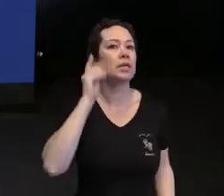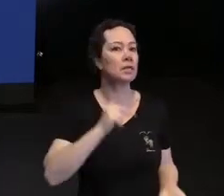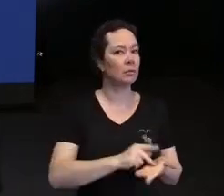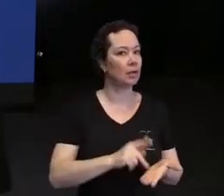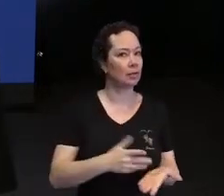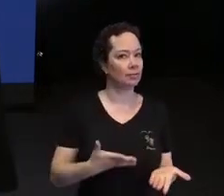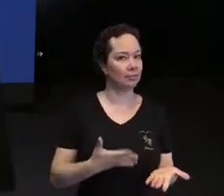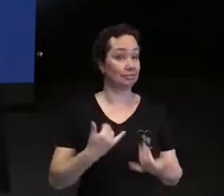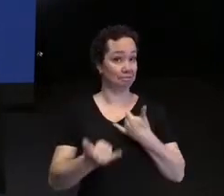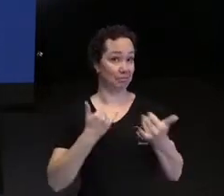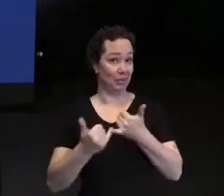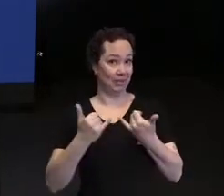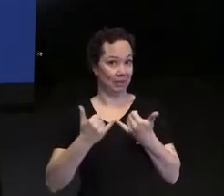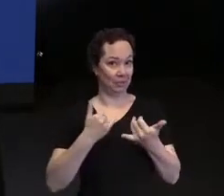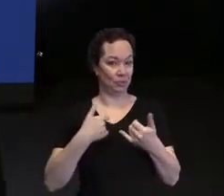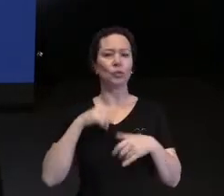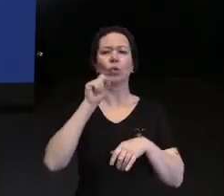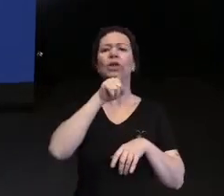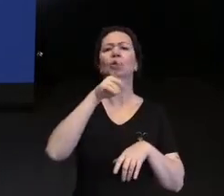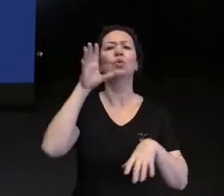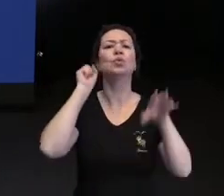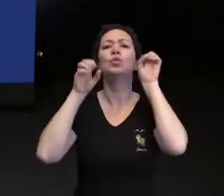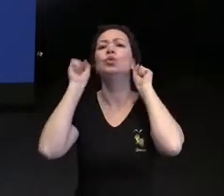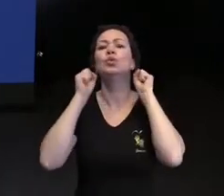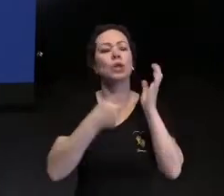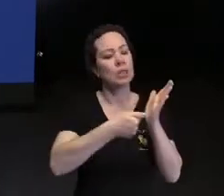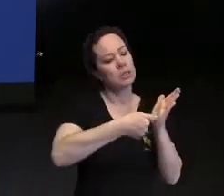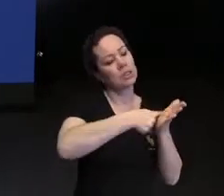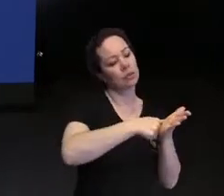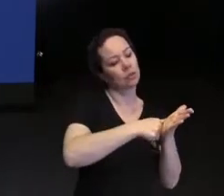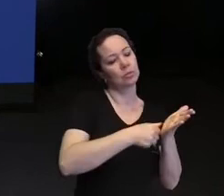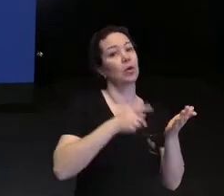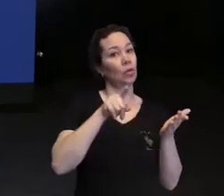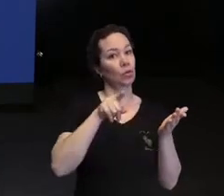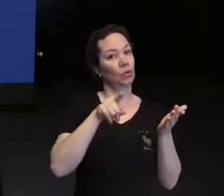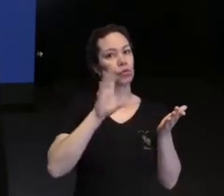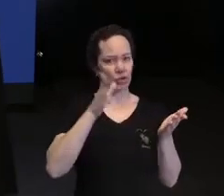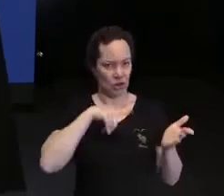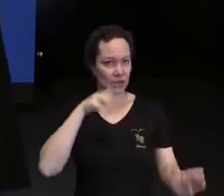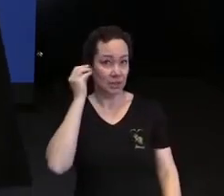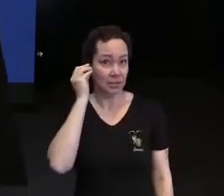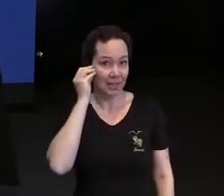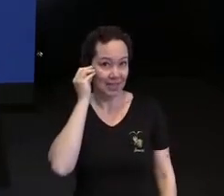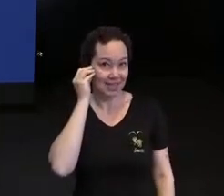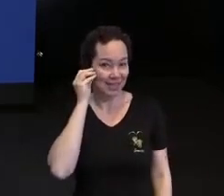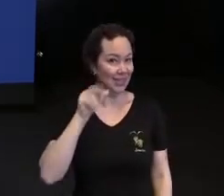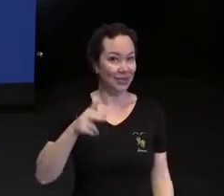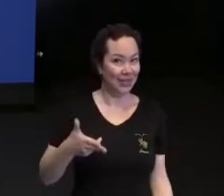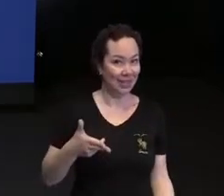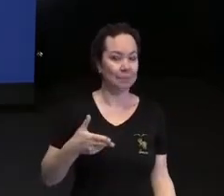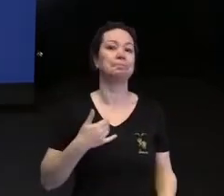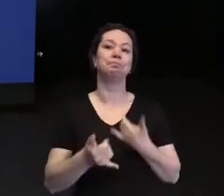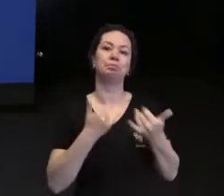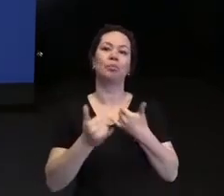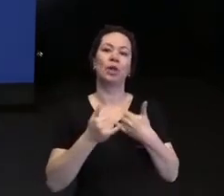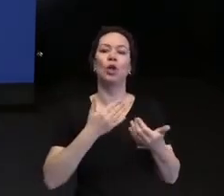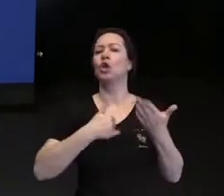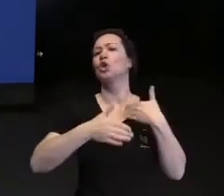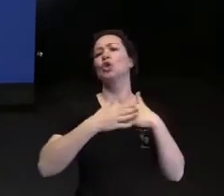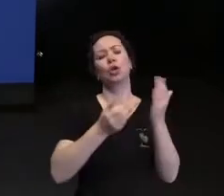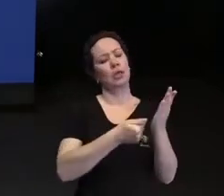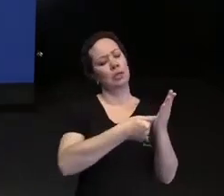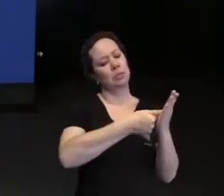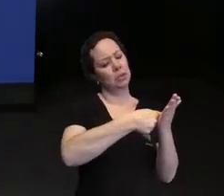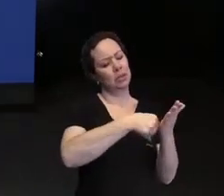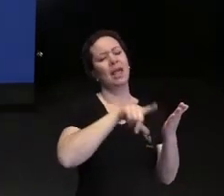E, mas, tem outros estereótipos que a gente continua replicando por aí sem pensar. Por exemplo, toda pessoa com síndrome de Down é tão